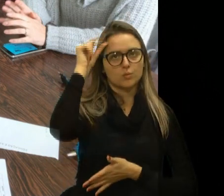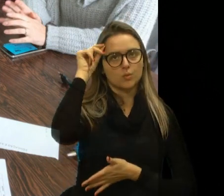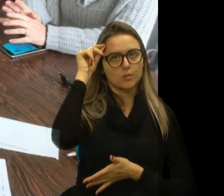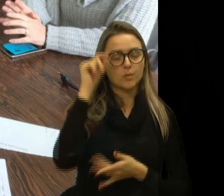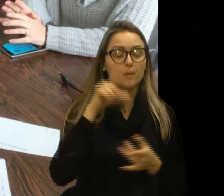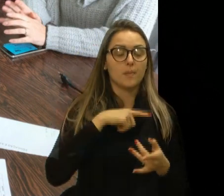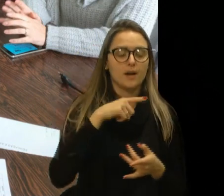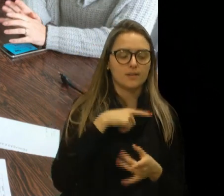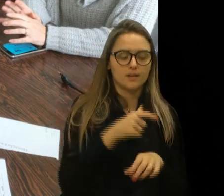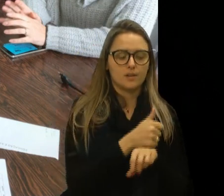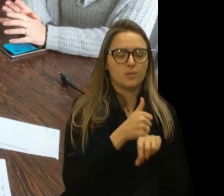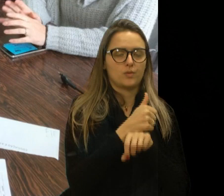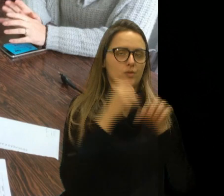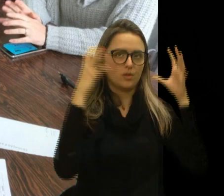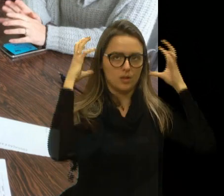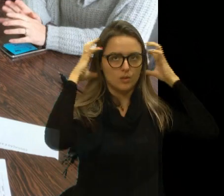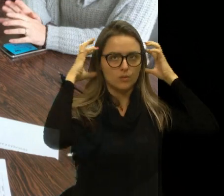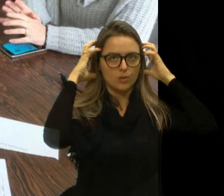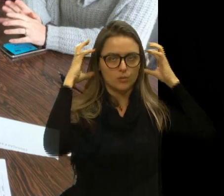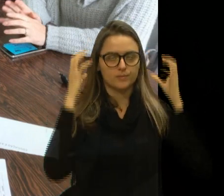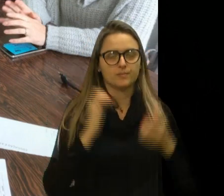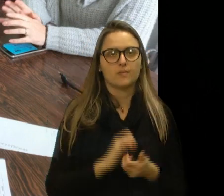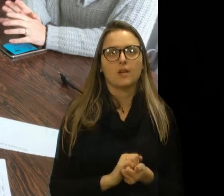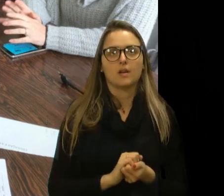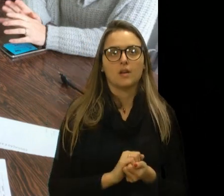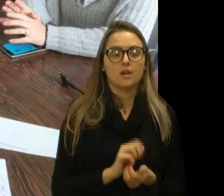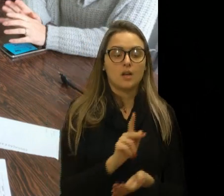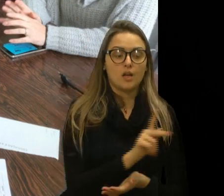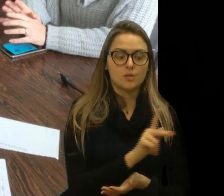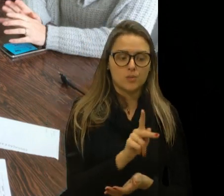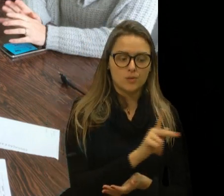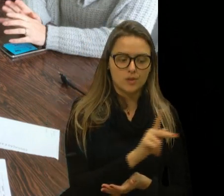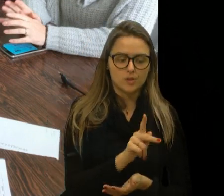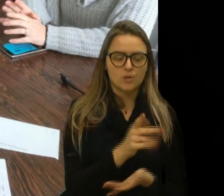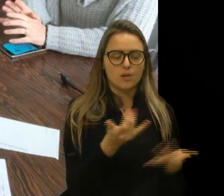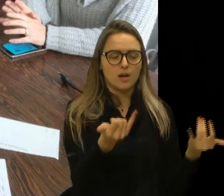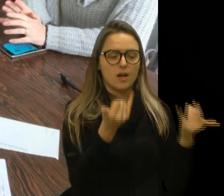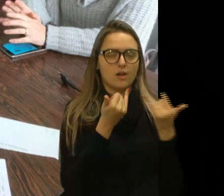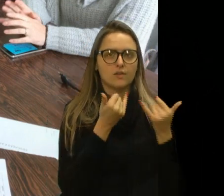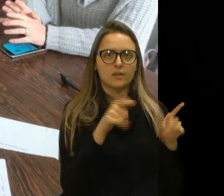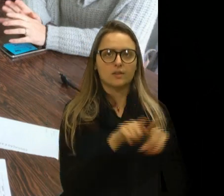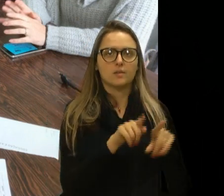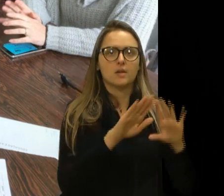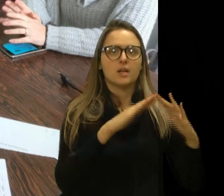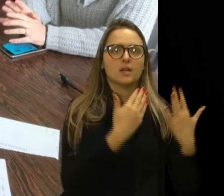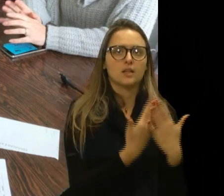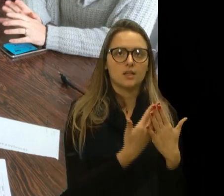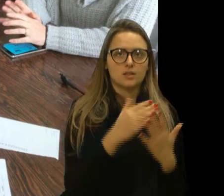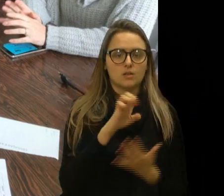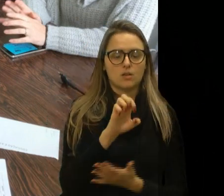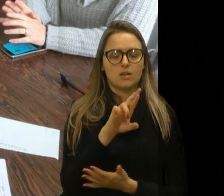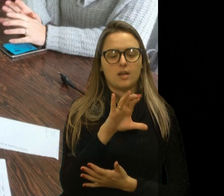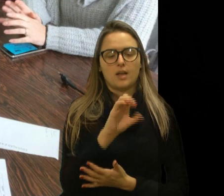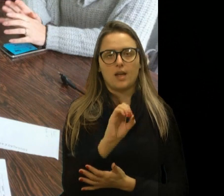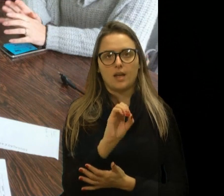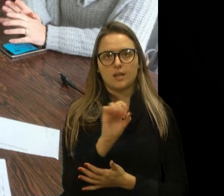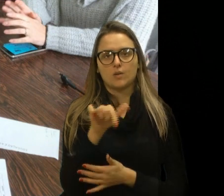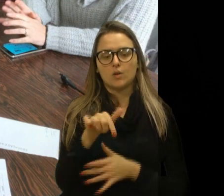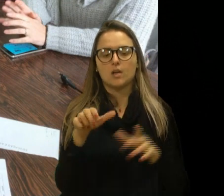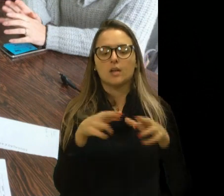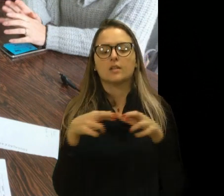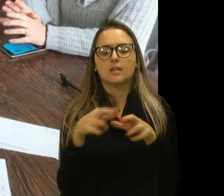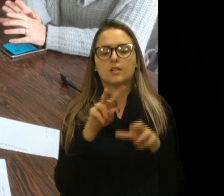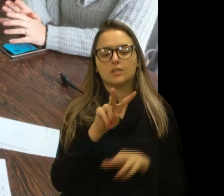dos profissionais. E as professoras, por vez, informaram, então, que a Escola Érico Veríssimo, no Distrito de Vila Seca,